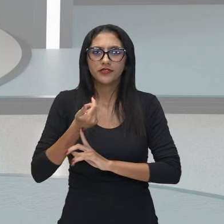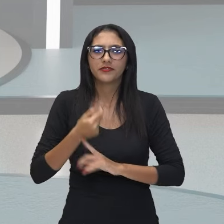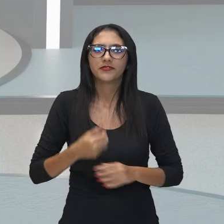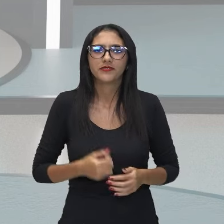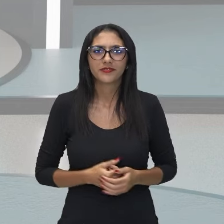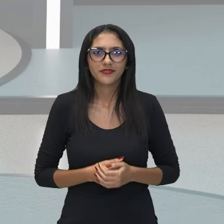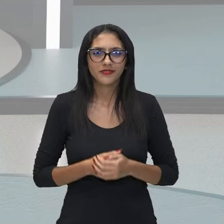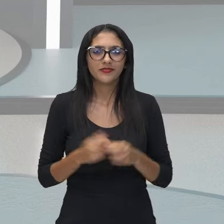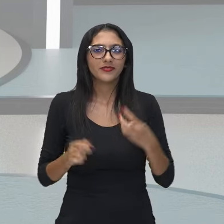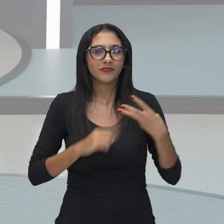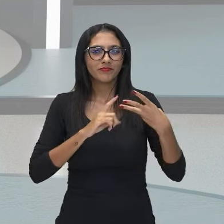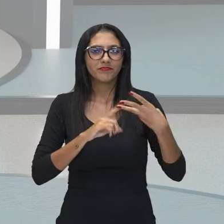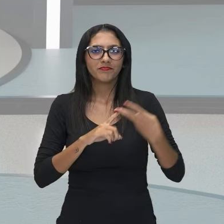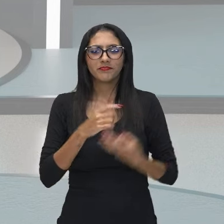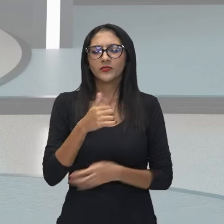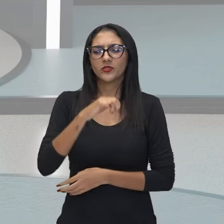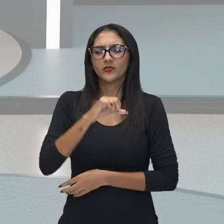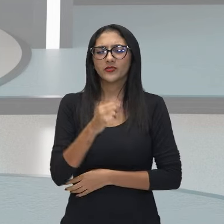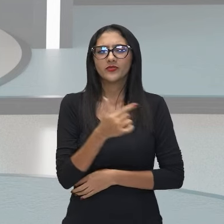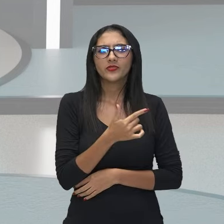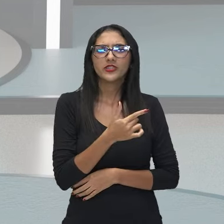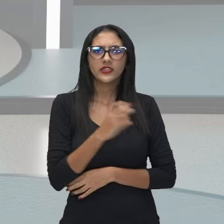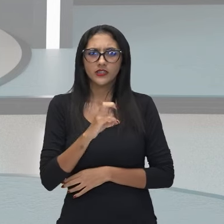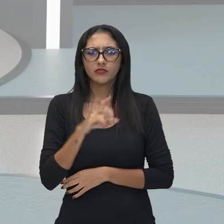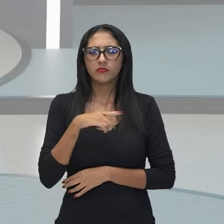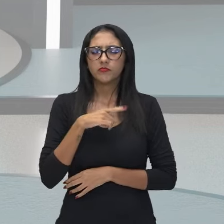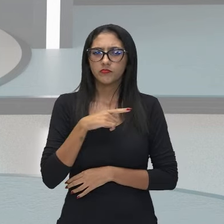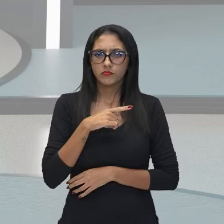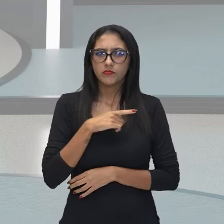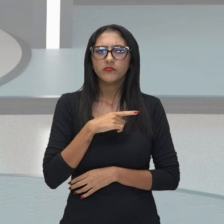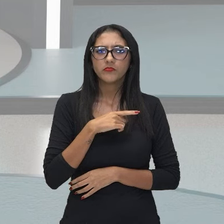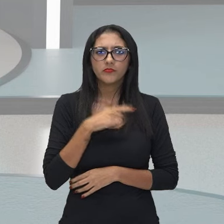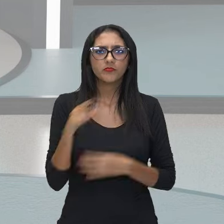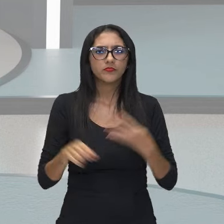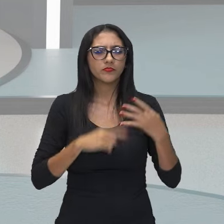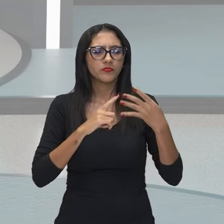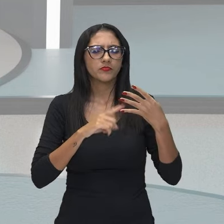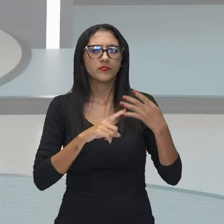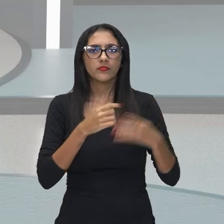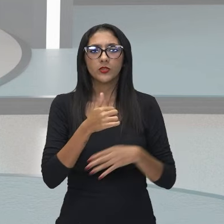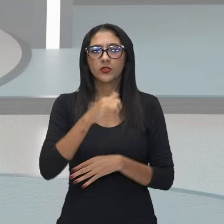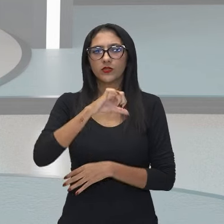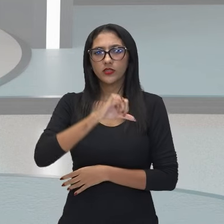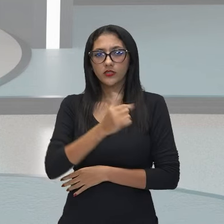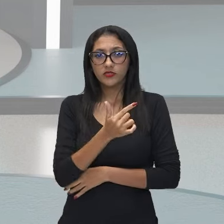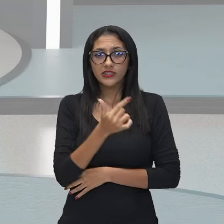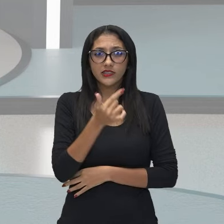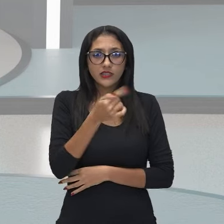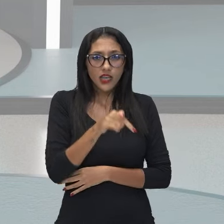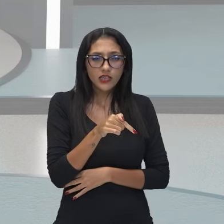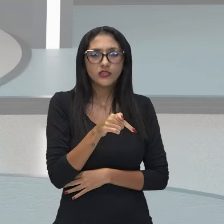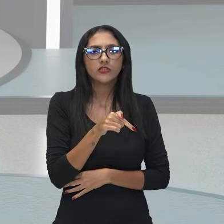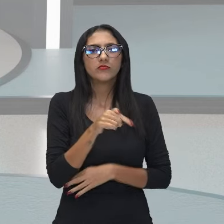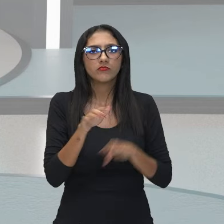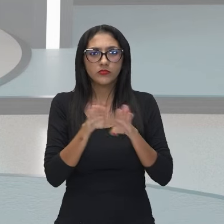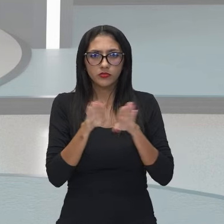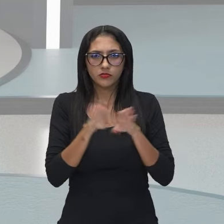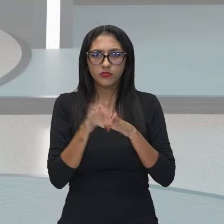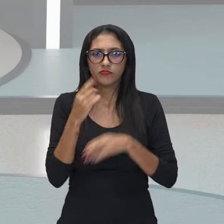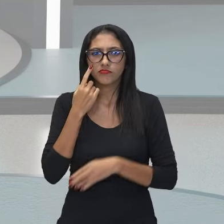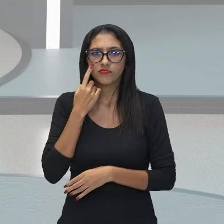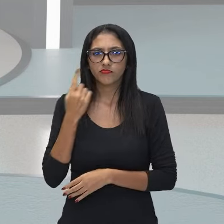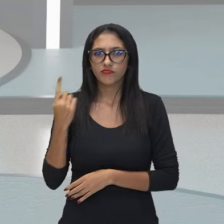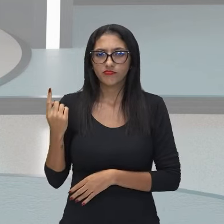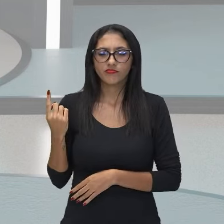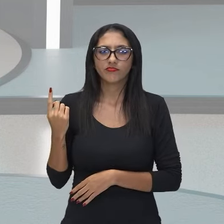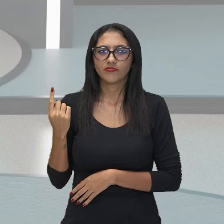adiante. 1925, Primeiro Andar. Seguindo, vamos lá. 1927, Amar, Verbo